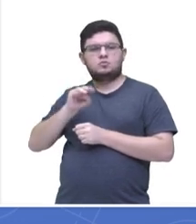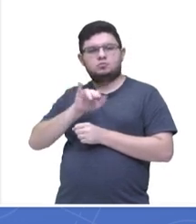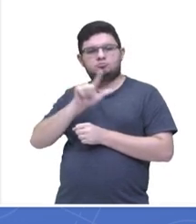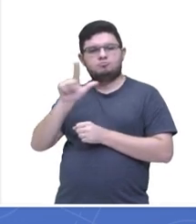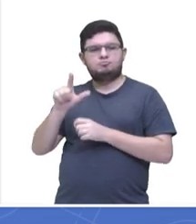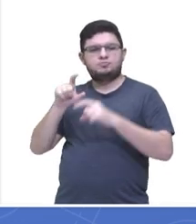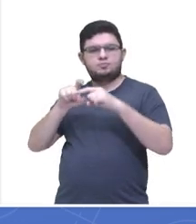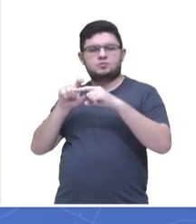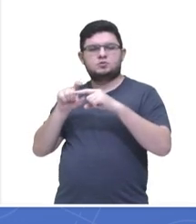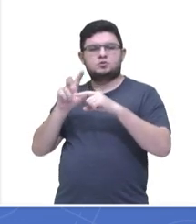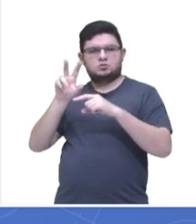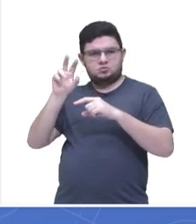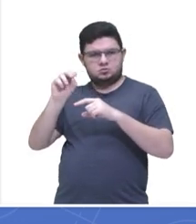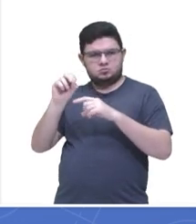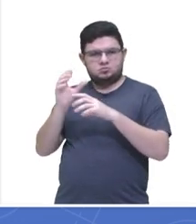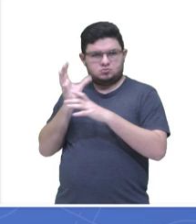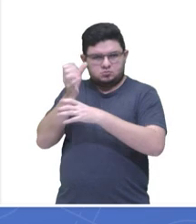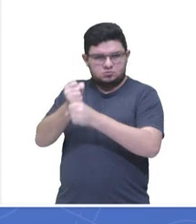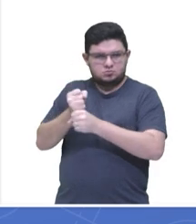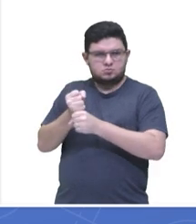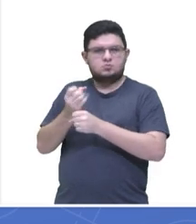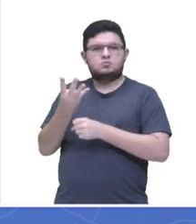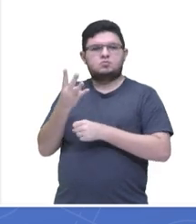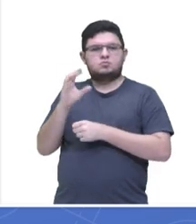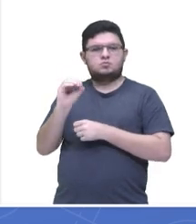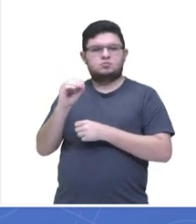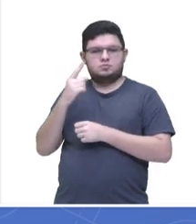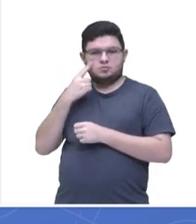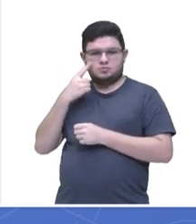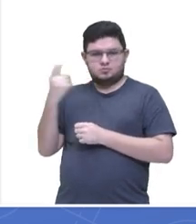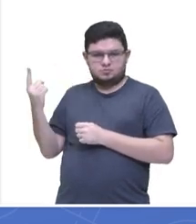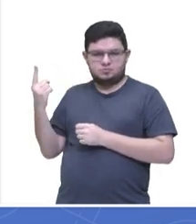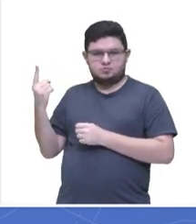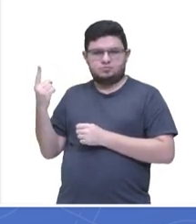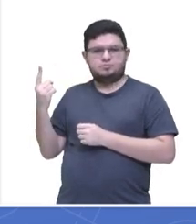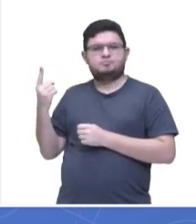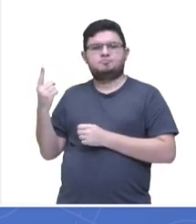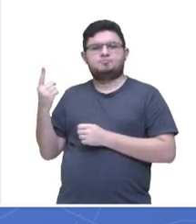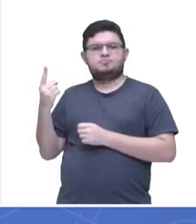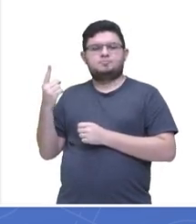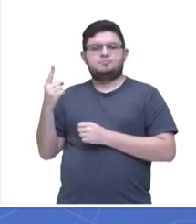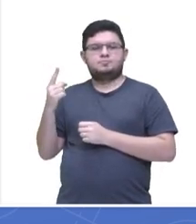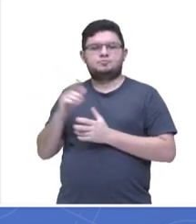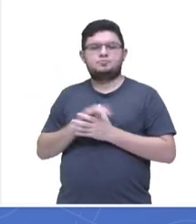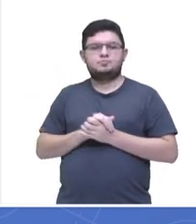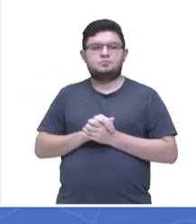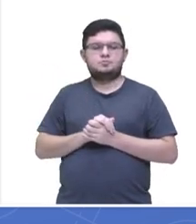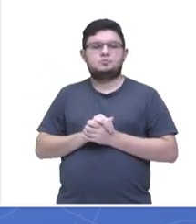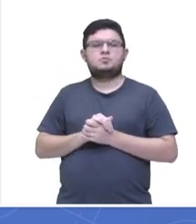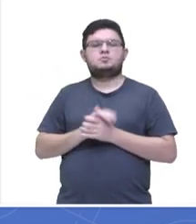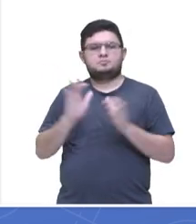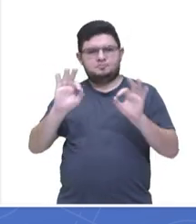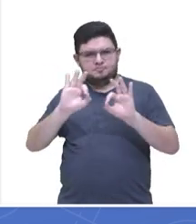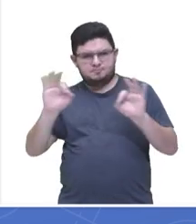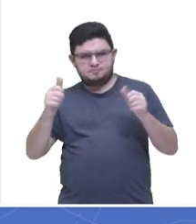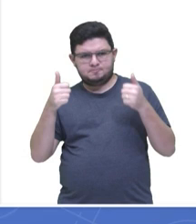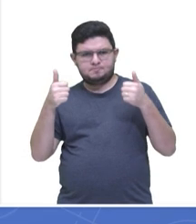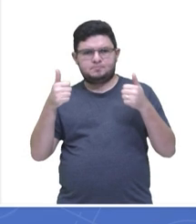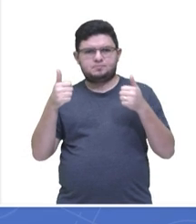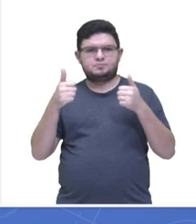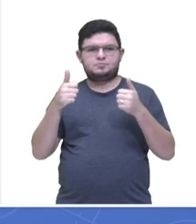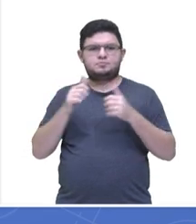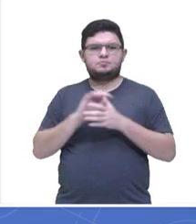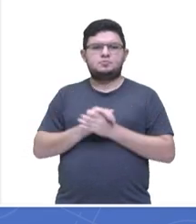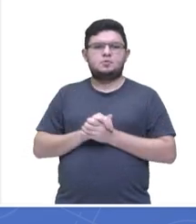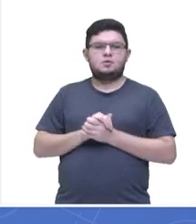é 40, que é justamente o valor da média que a questão nos informou. Perfeito, pessoal? Vamos continuar aqui agora.